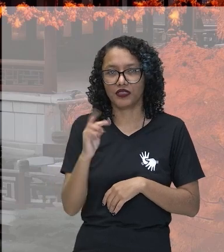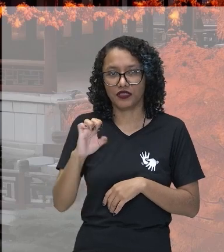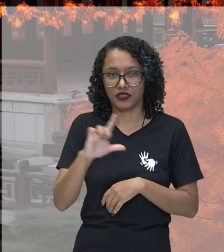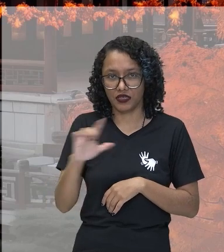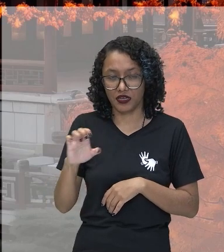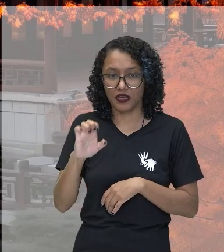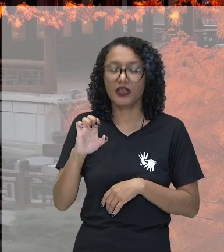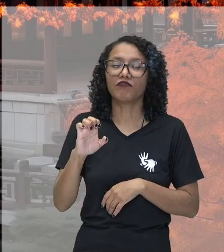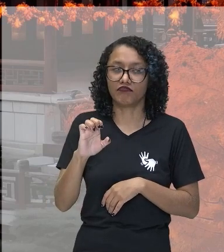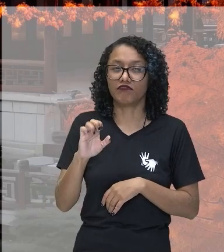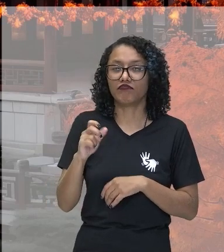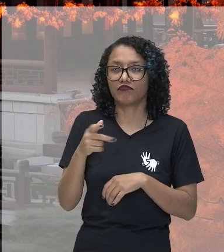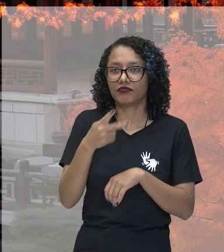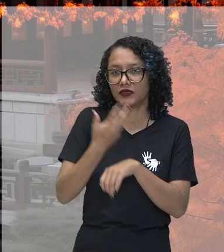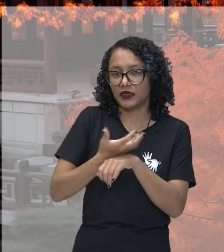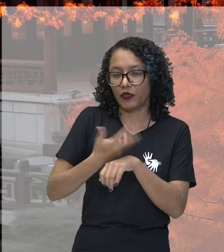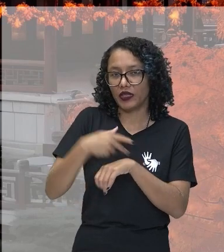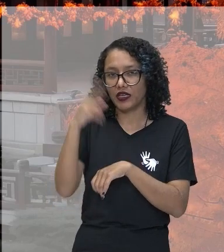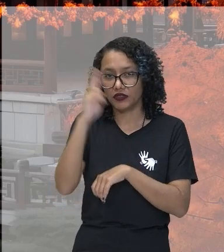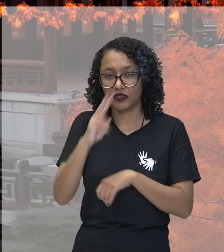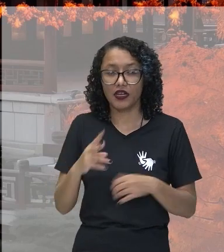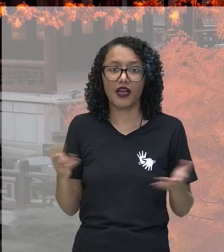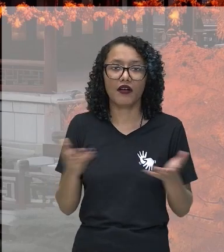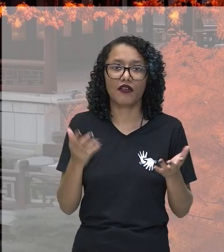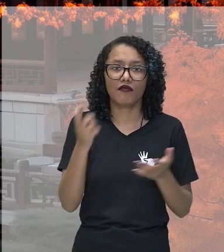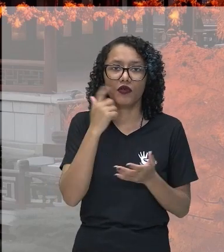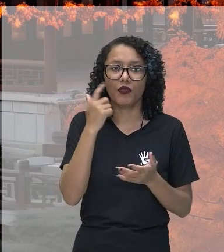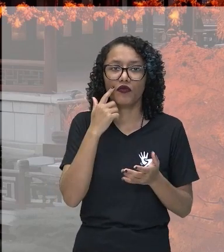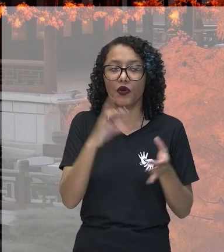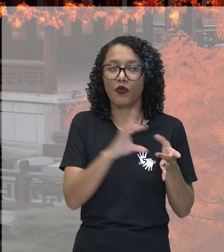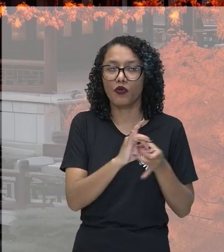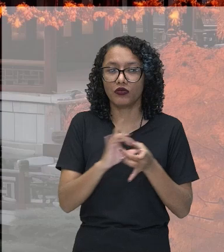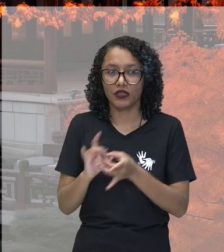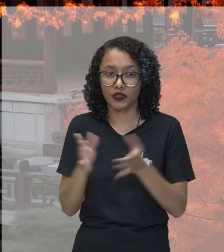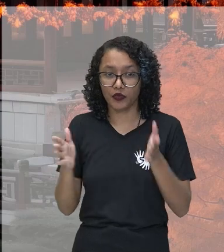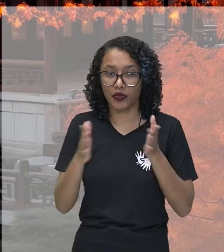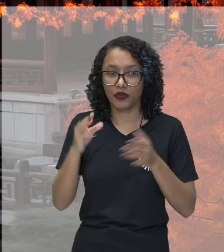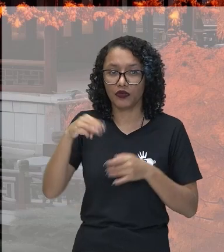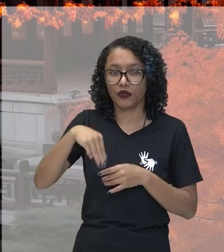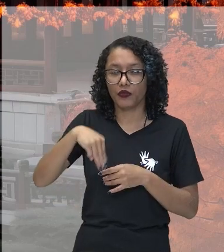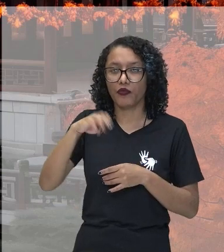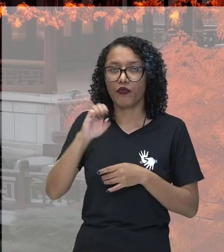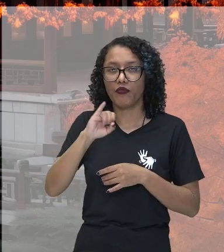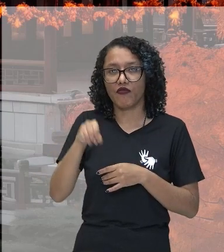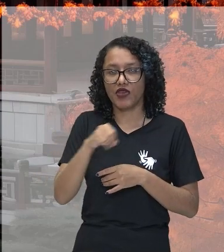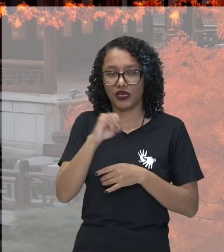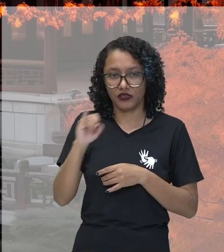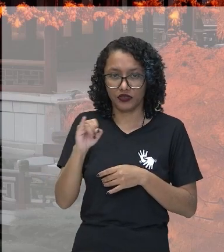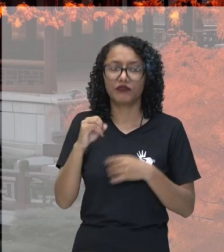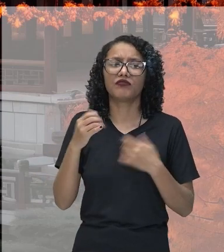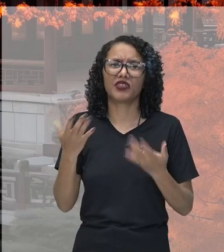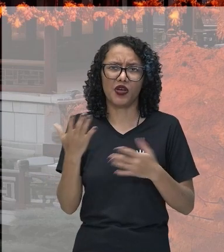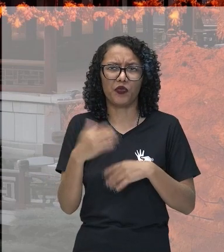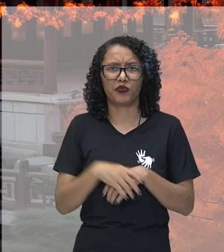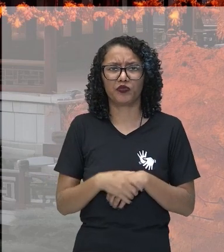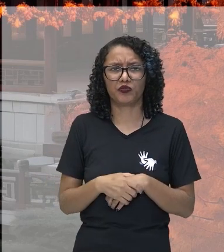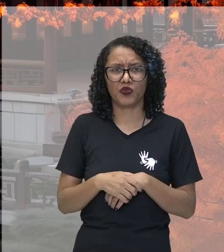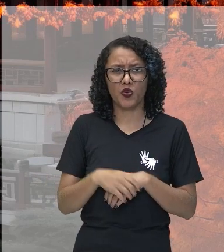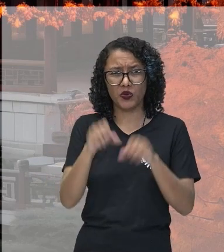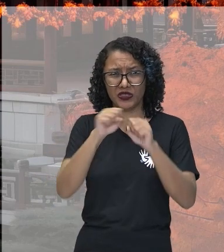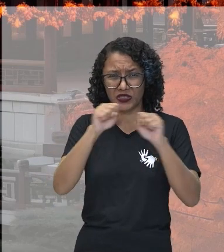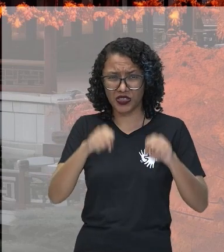componente de História. E vamos conhecer o contexto da Era Meiji. O Japão, ele estava inserido num sistema chamado